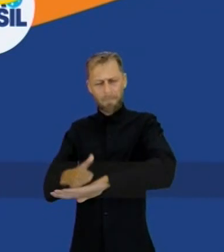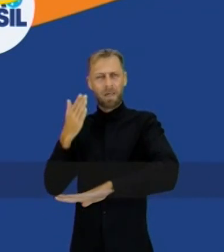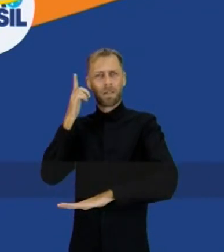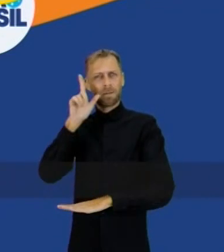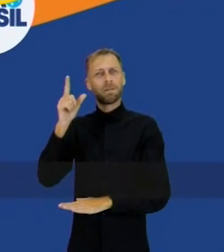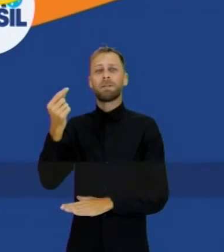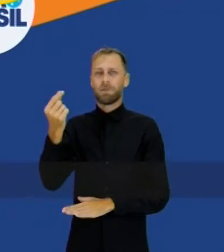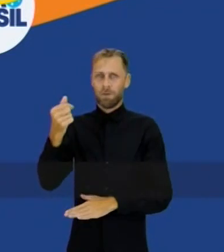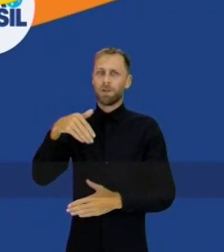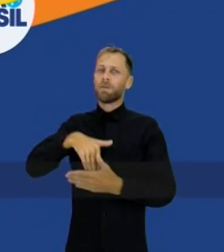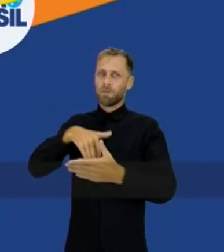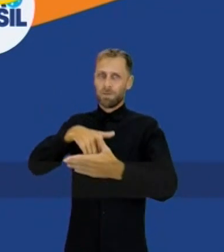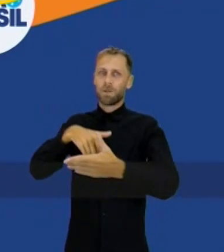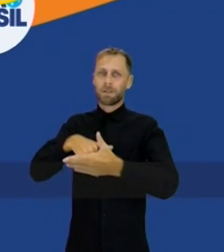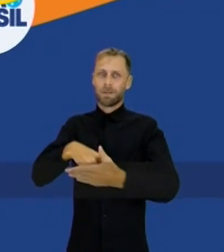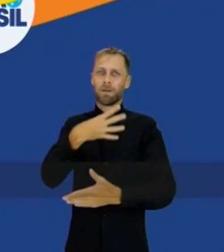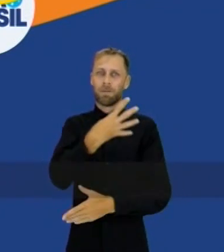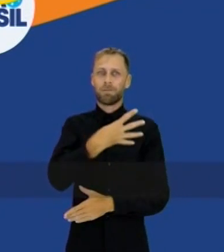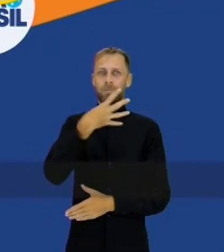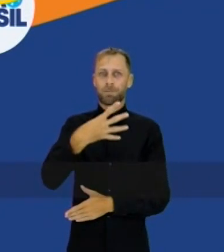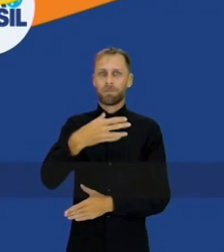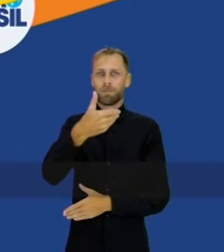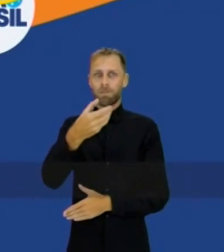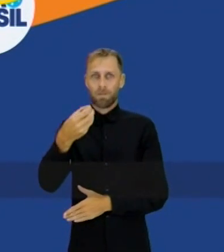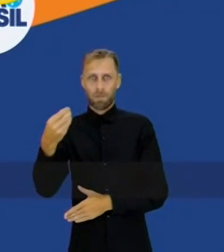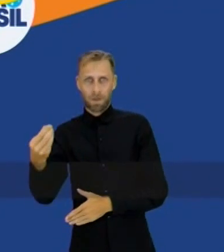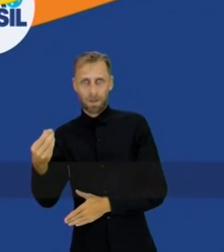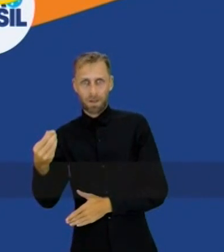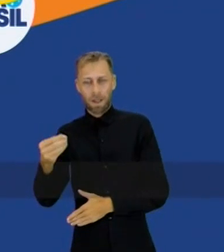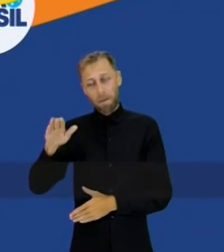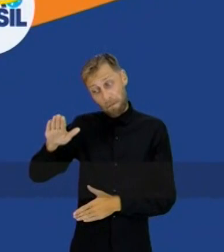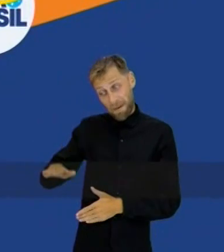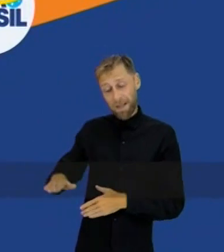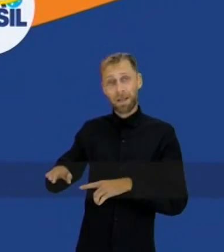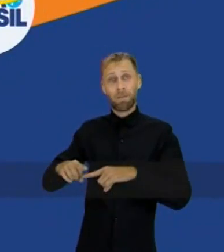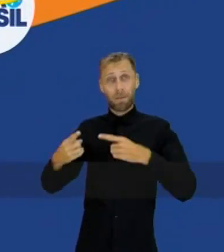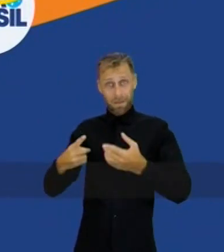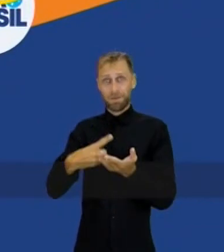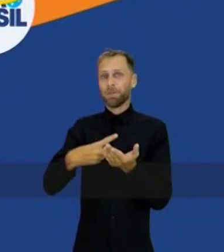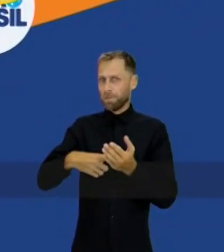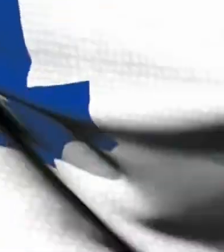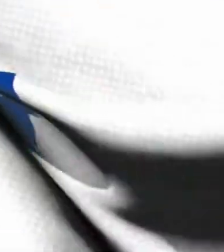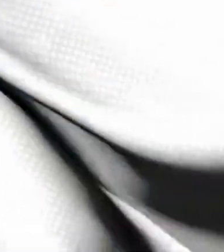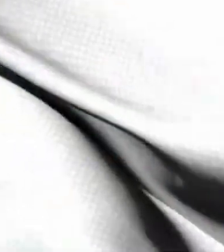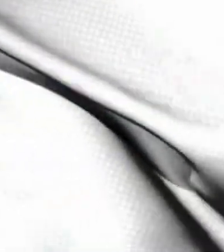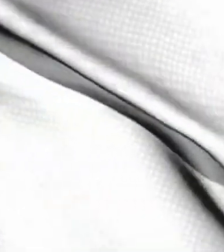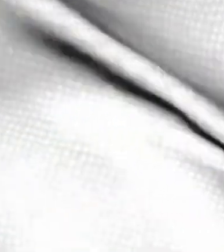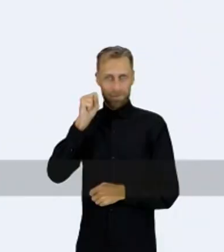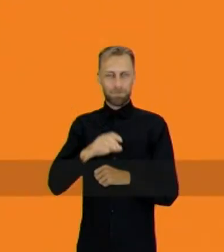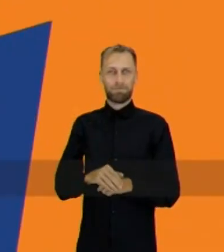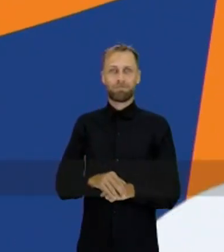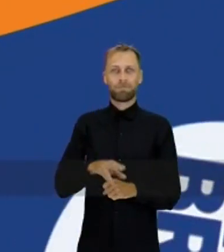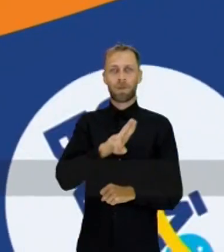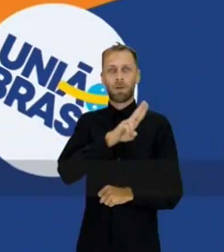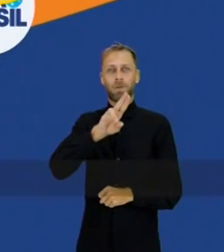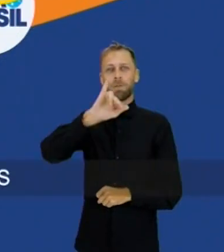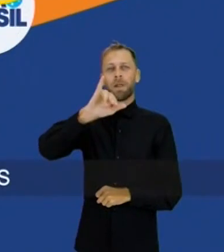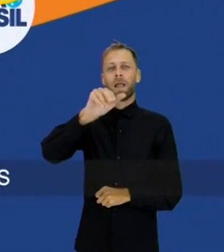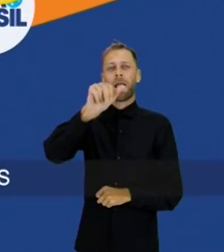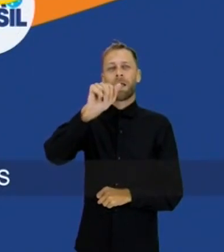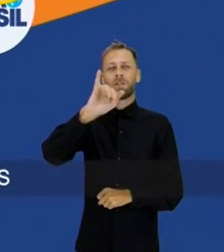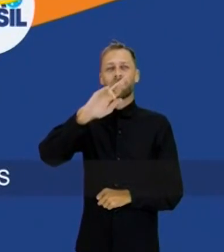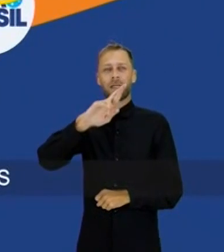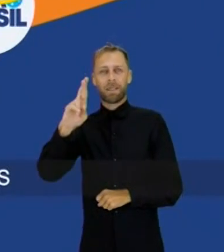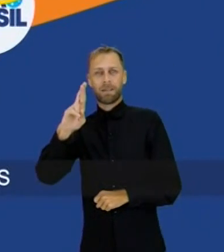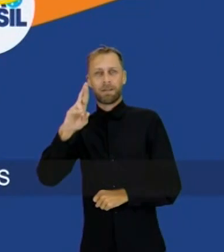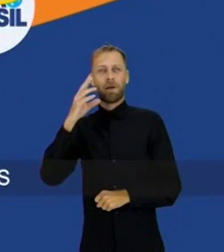recursos. Para deputado estadual, Cirilo Douglas, 44, 100. Pequeno no tamanho, grande no compromisso. Meu nome é Jair Farias, o deputado